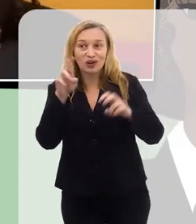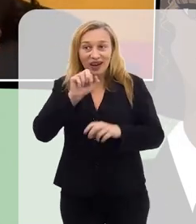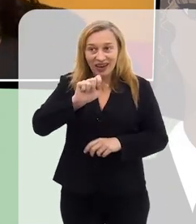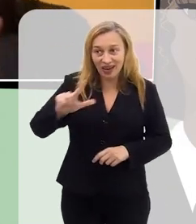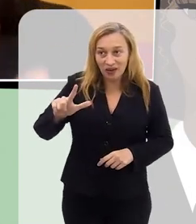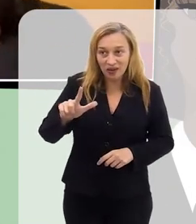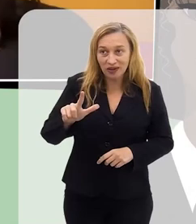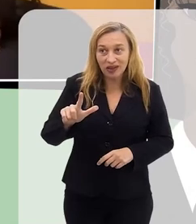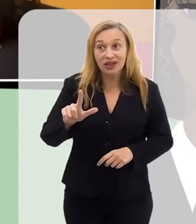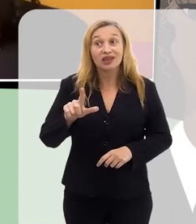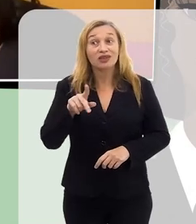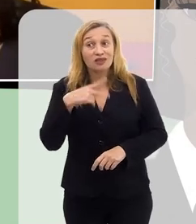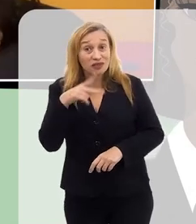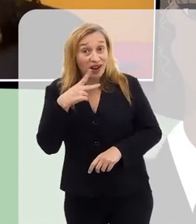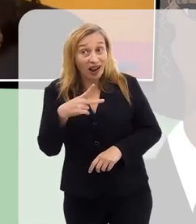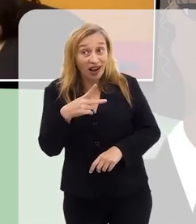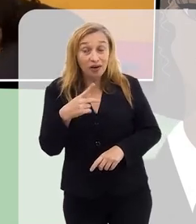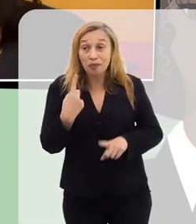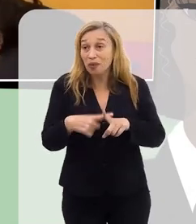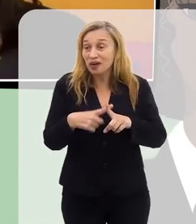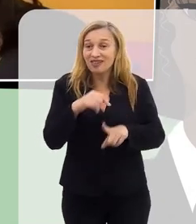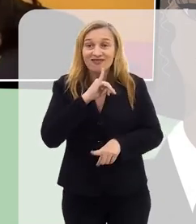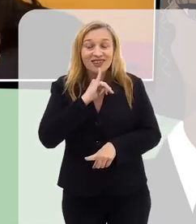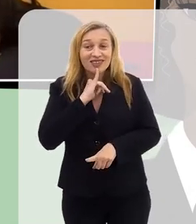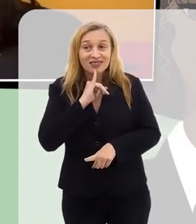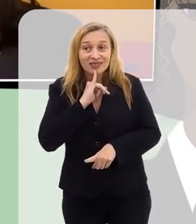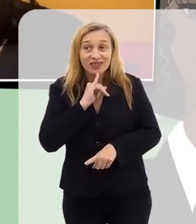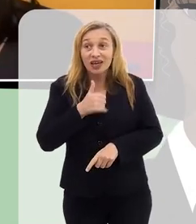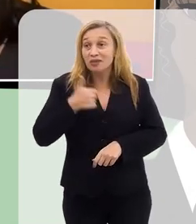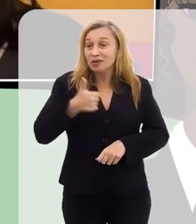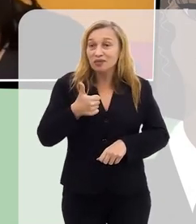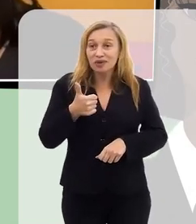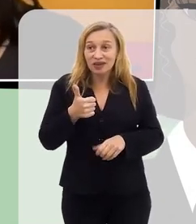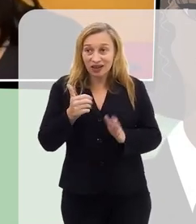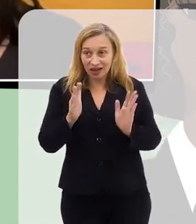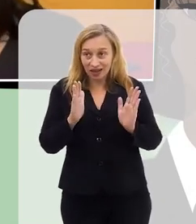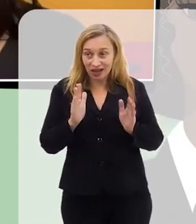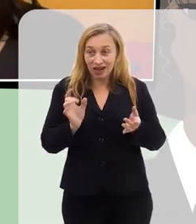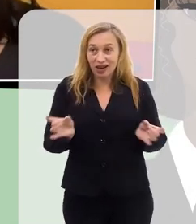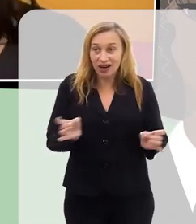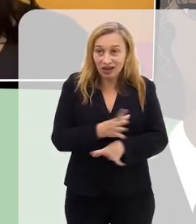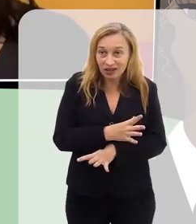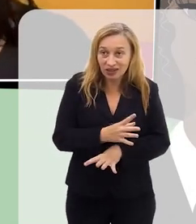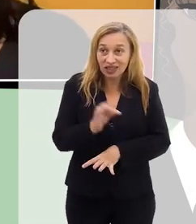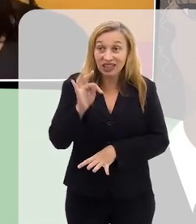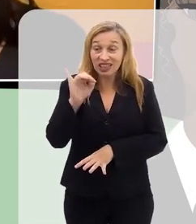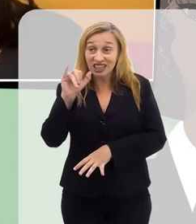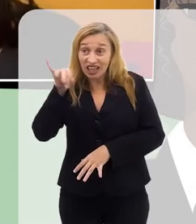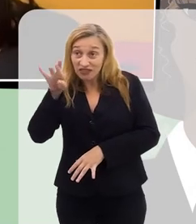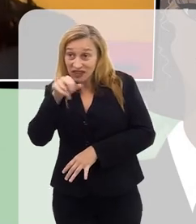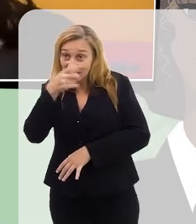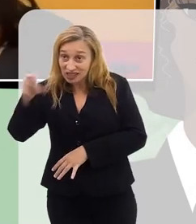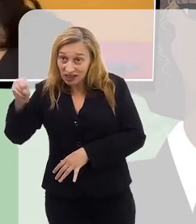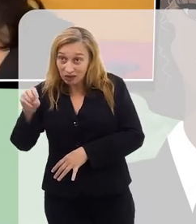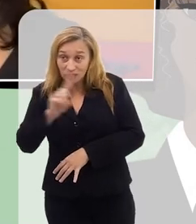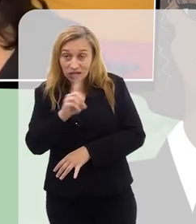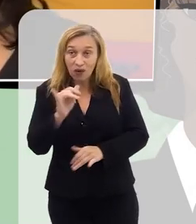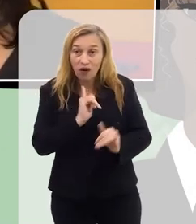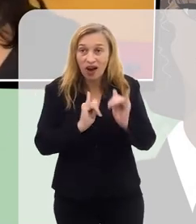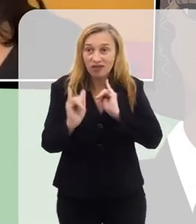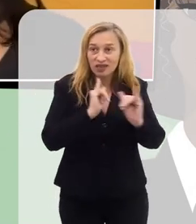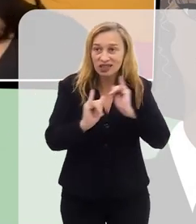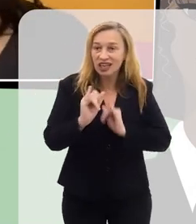a gente vai falar, porque infelizmente esse primeiro bloco acabou, que são as intervenções, e as intervenções não